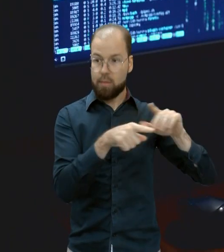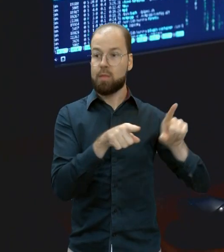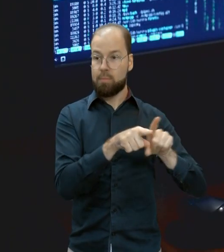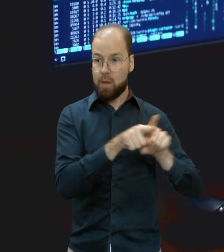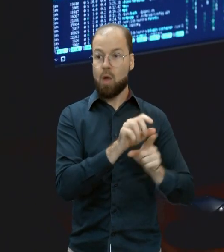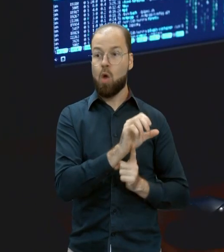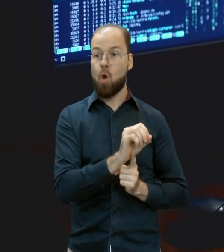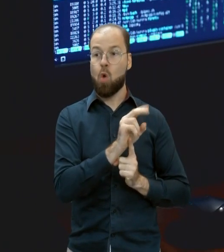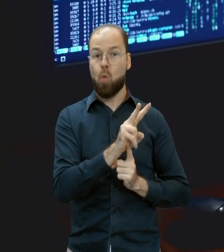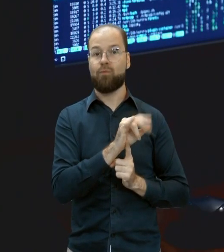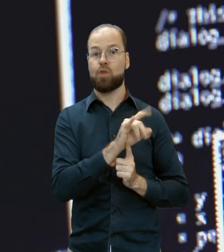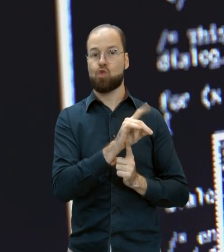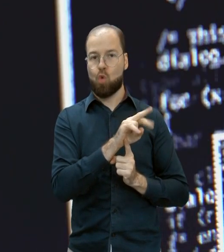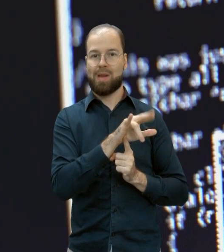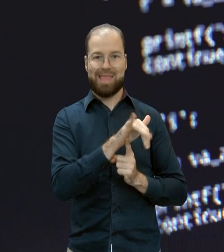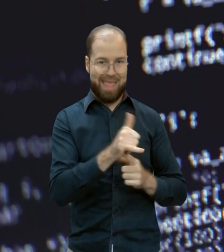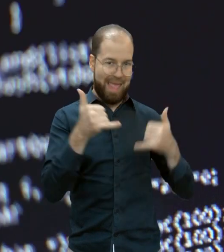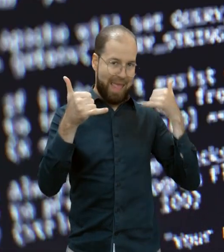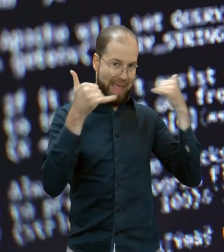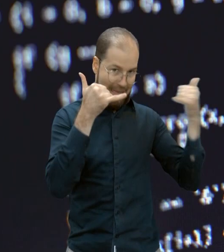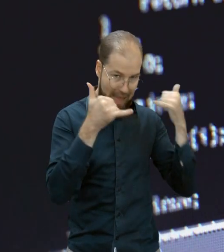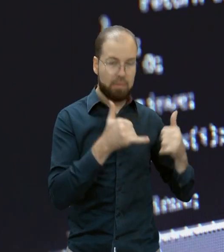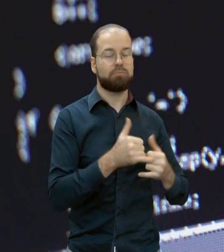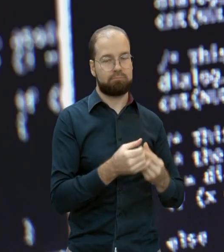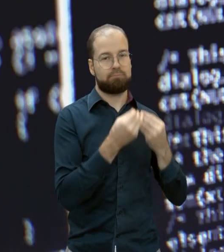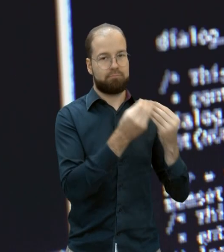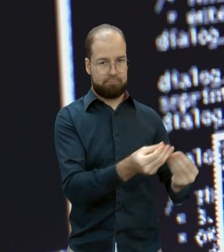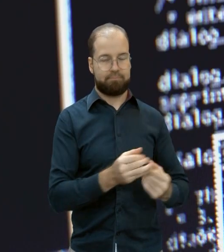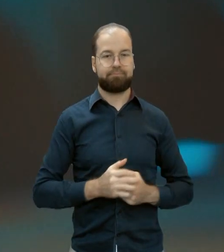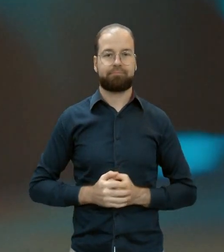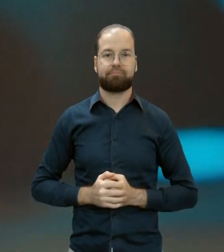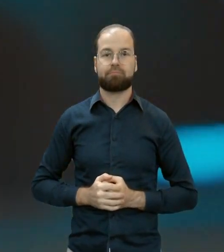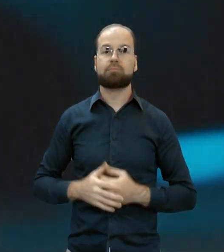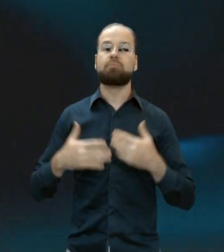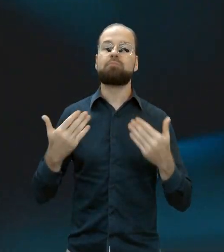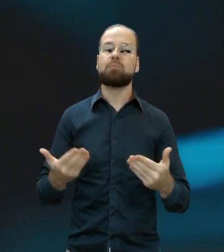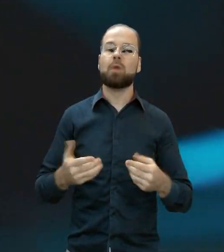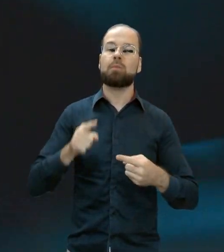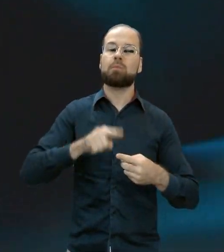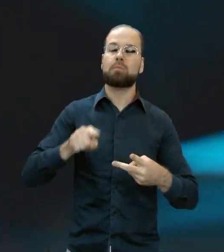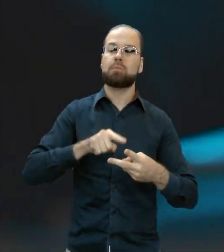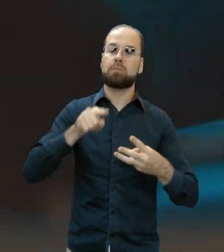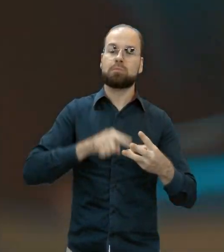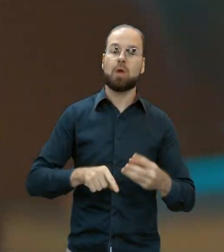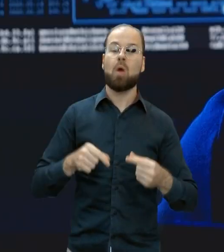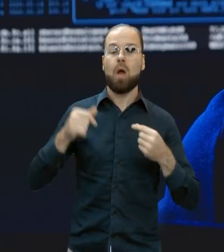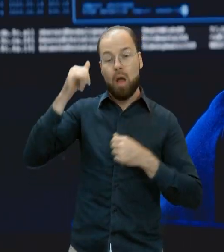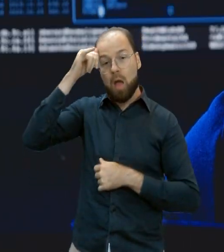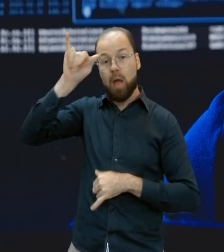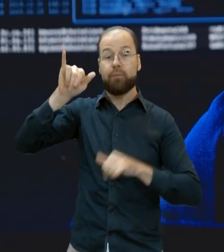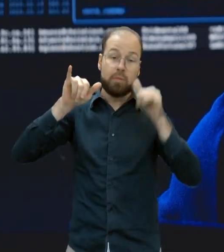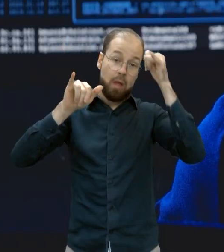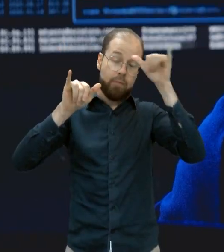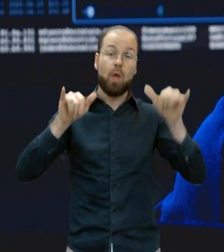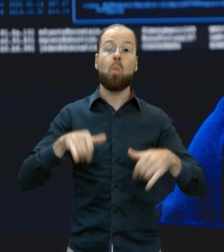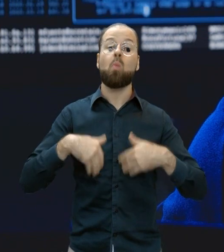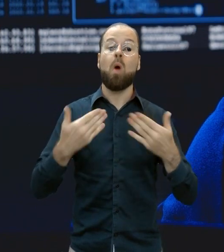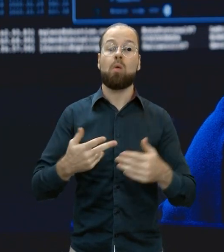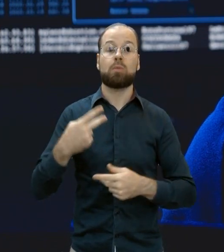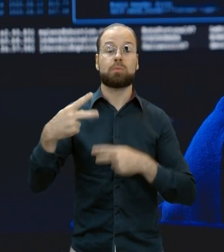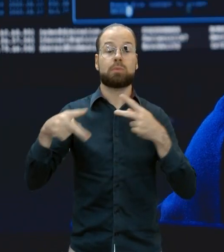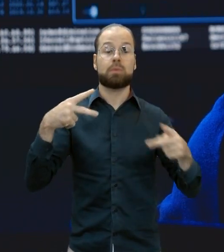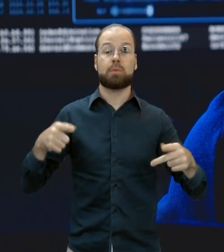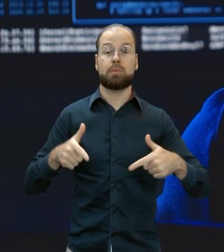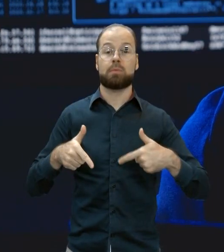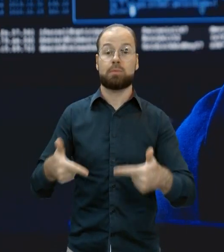sugestão da Secretaria de prevenções a serem feitas nesse tipo de evento para evitar esse tipo de